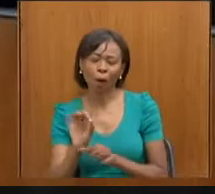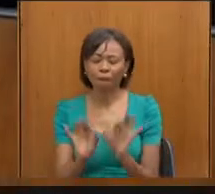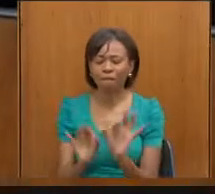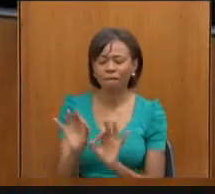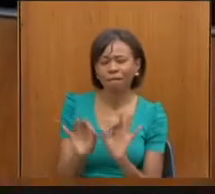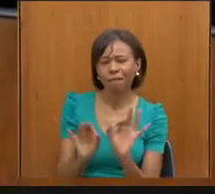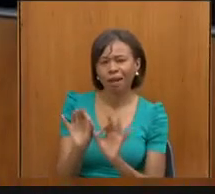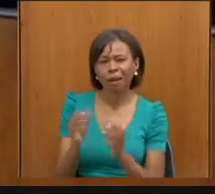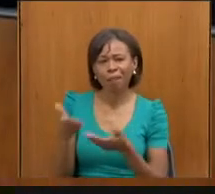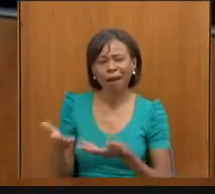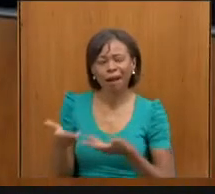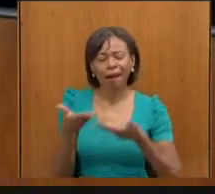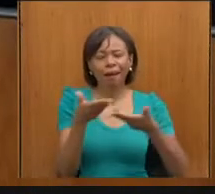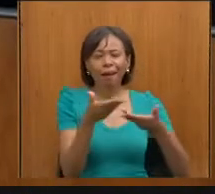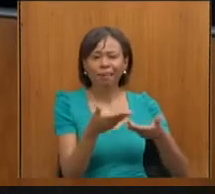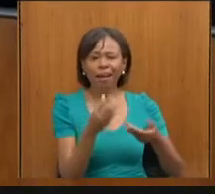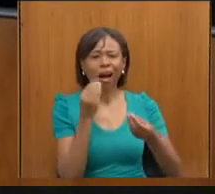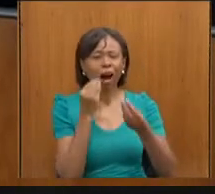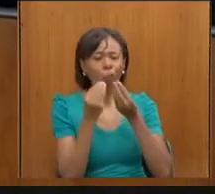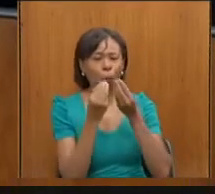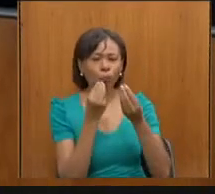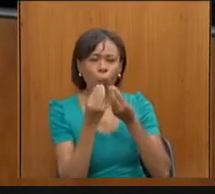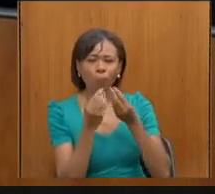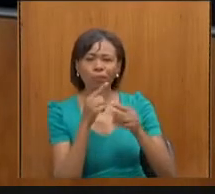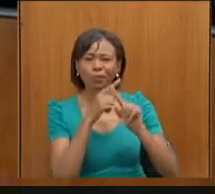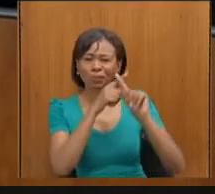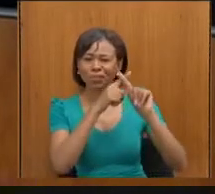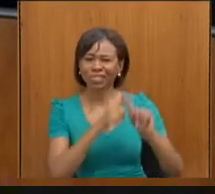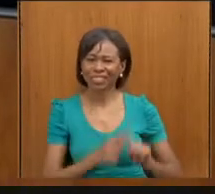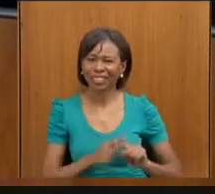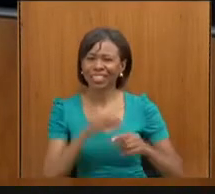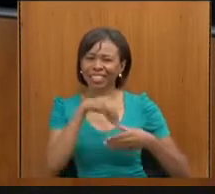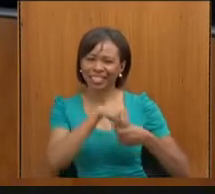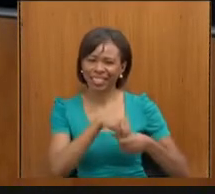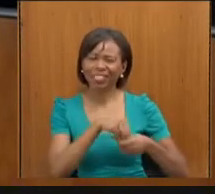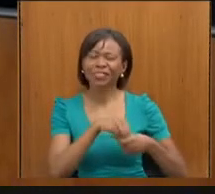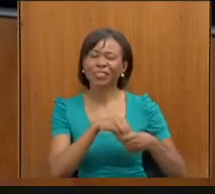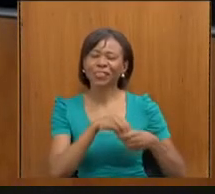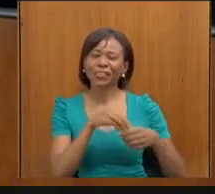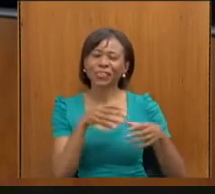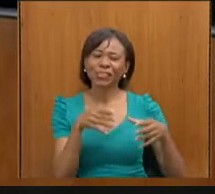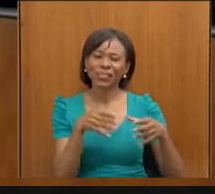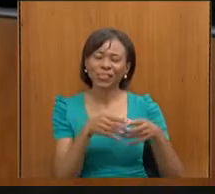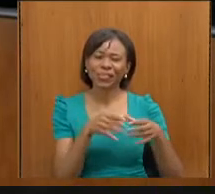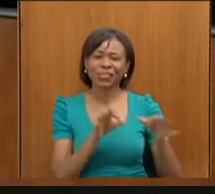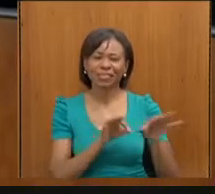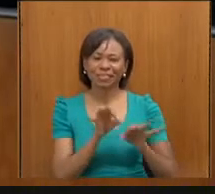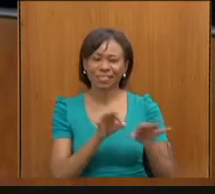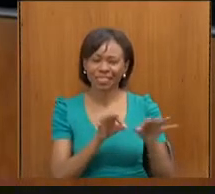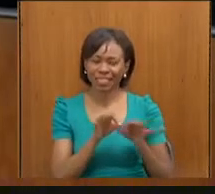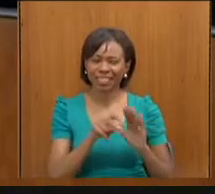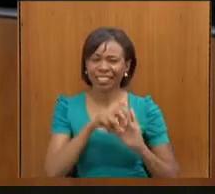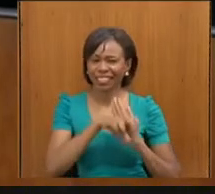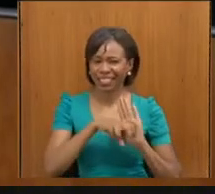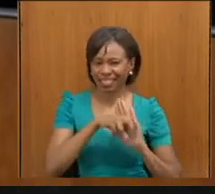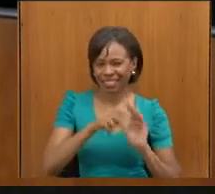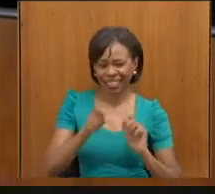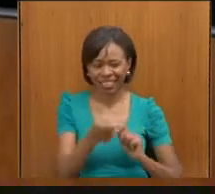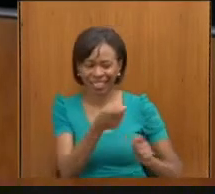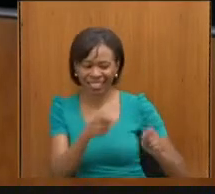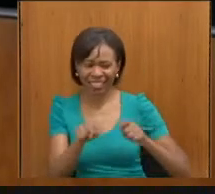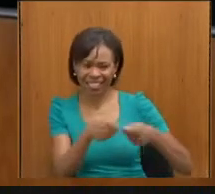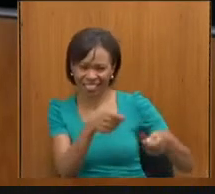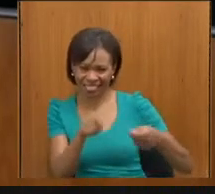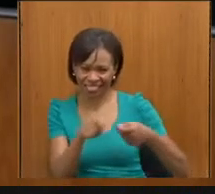para levar, para levar o lanche dos atletas, lá no projeto, né, no tênis cadeira de rodas, então, ela realmente,